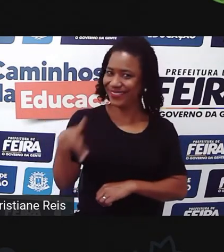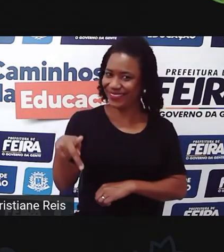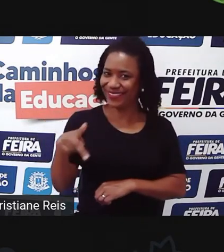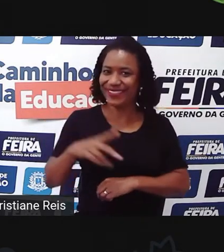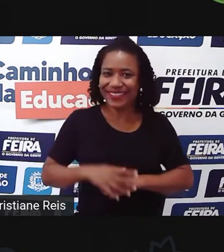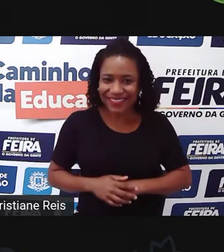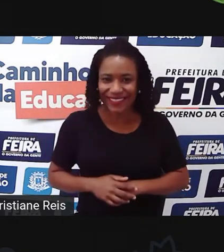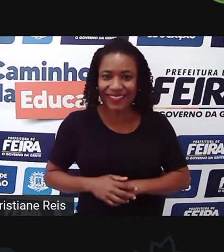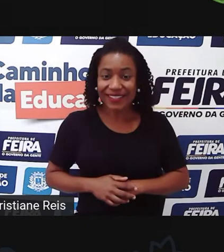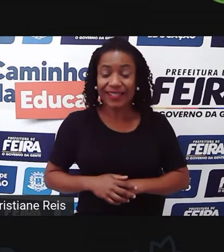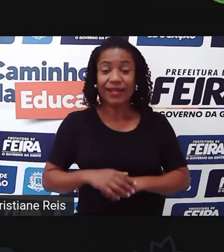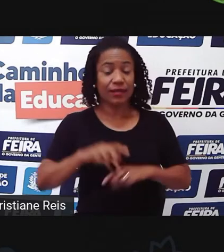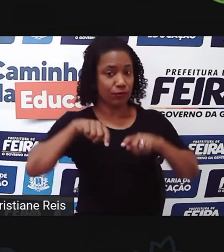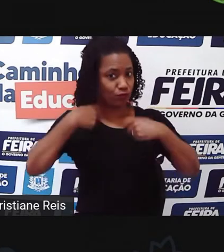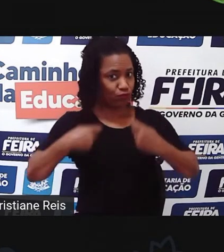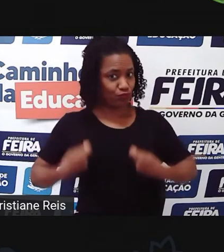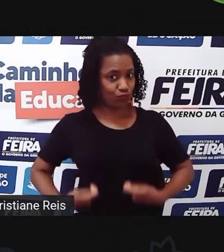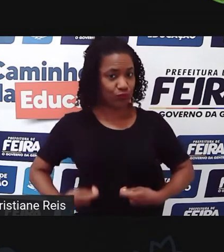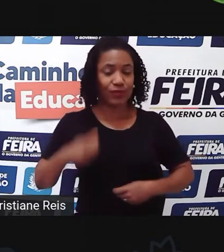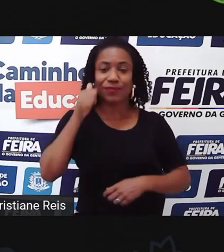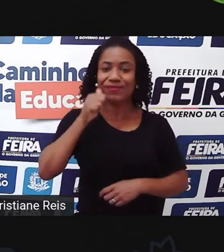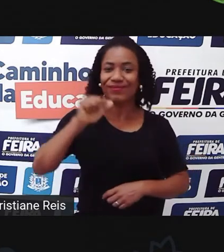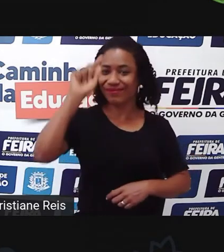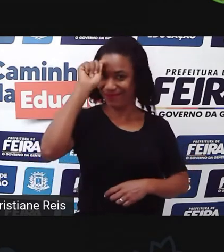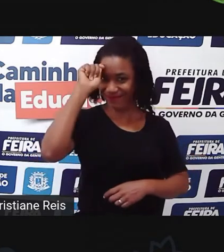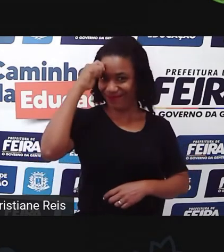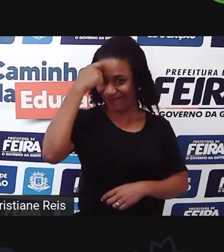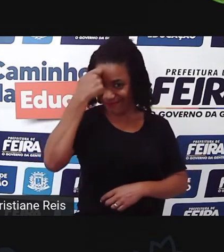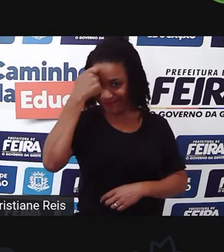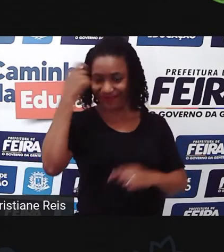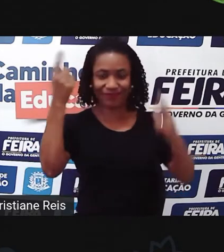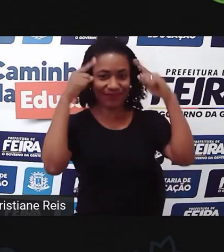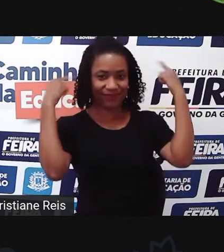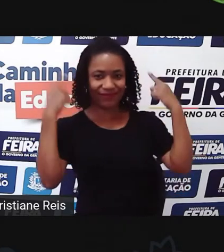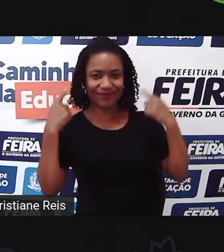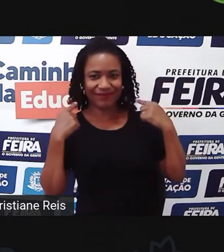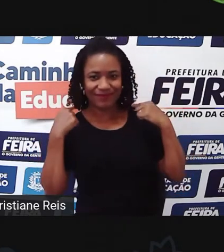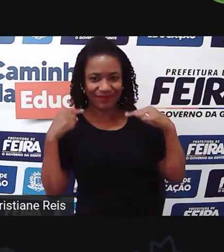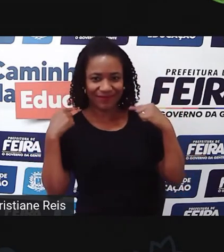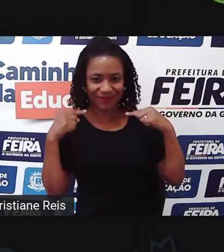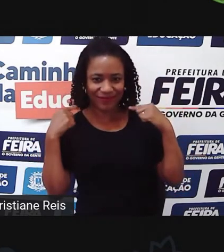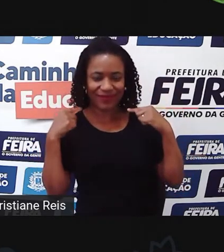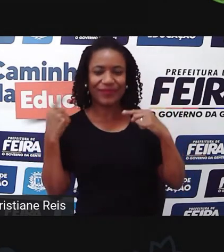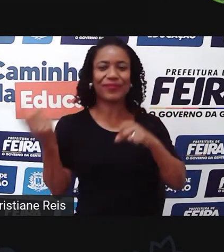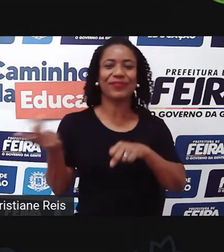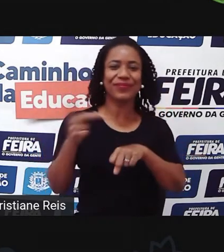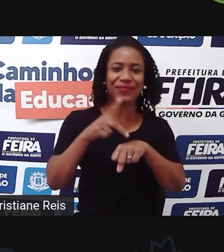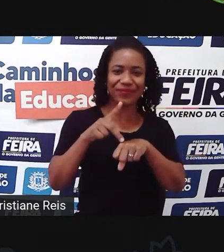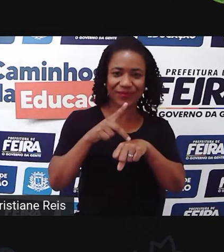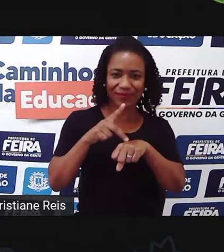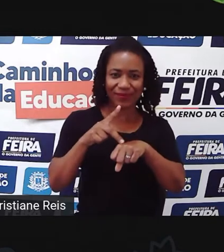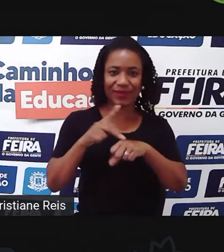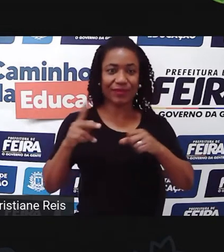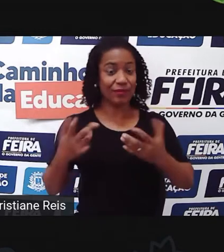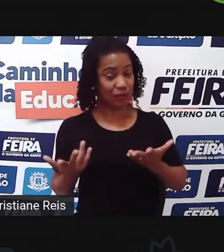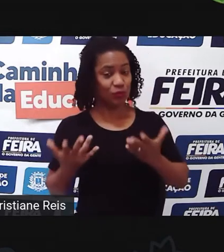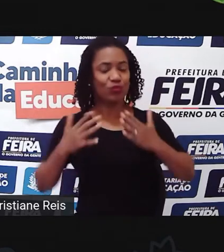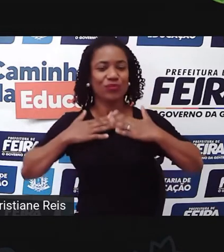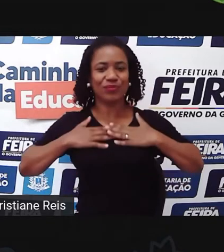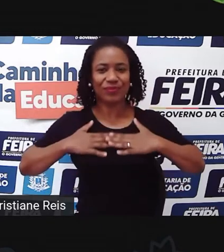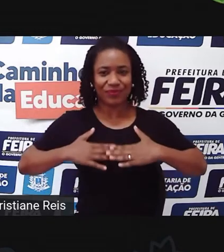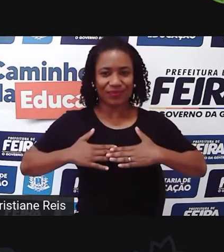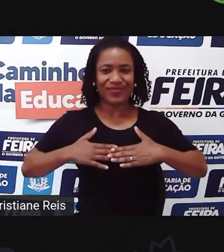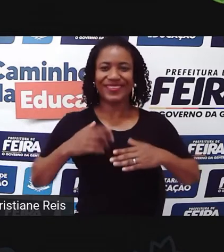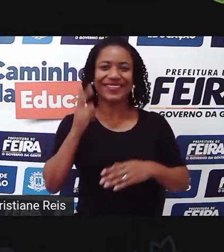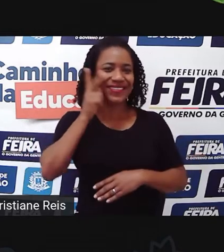Eu sou uma mulher negra, de cabelos negros, na altura do ombro, né? Estou trajando uma blusa vinho, jaleco branco.